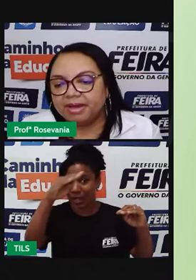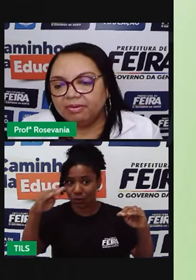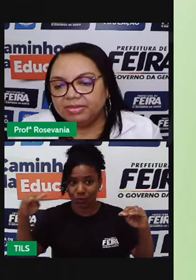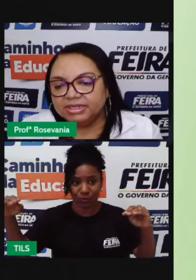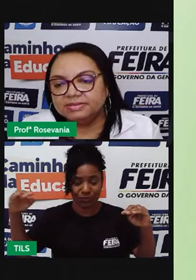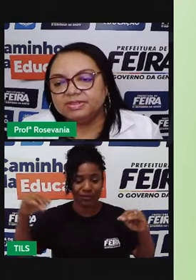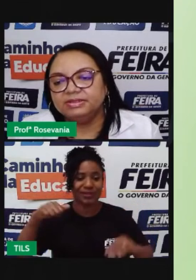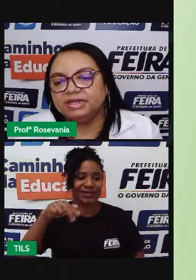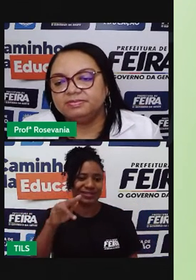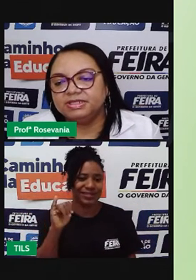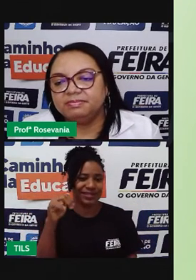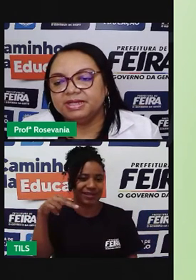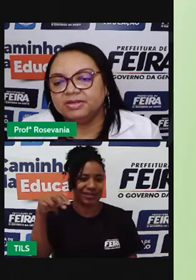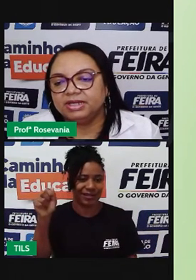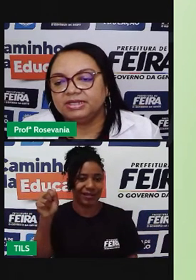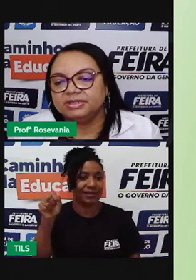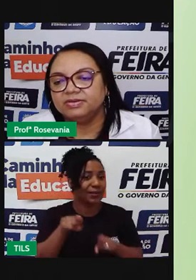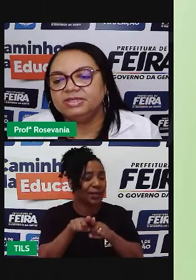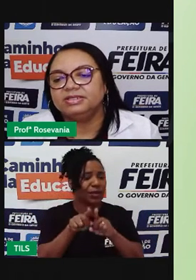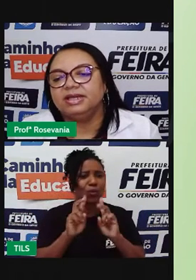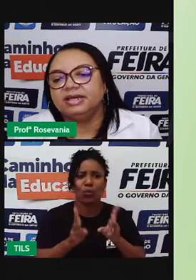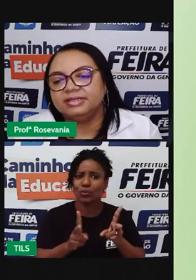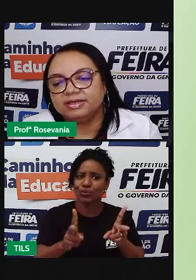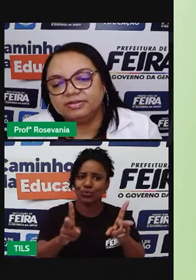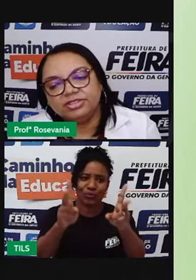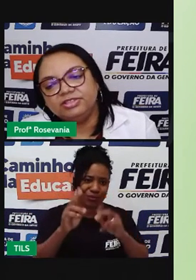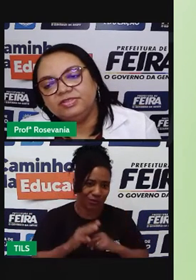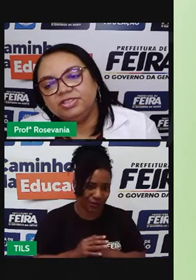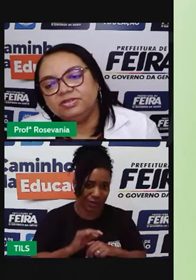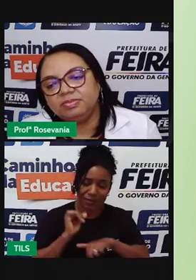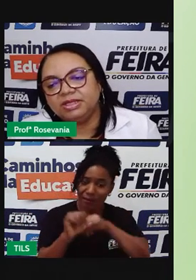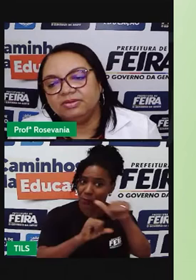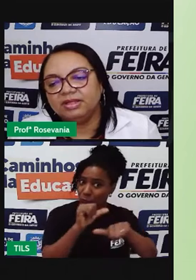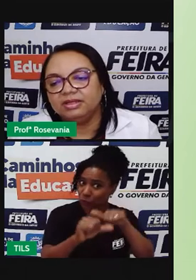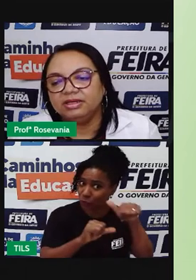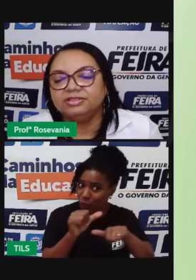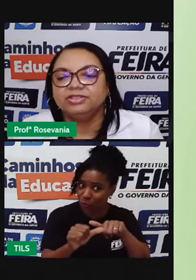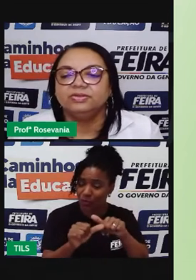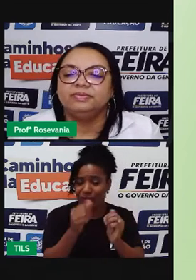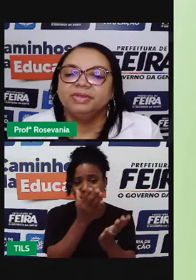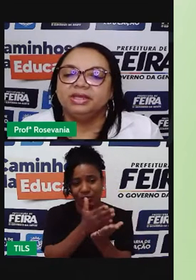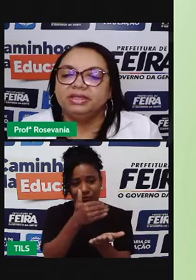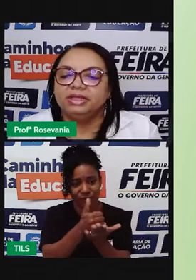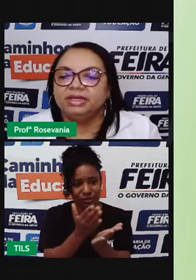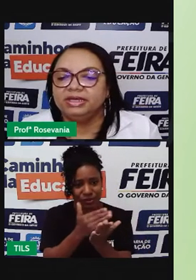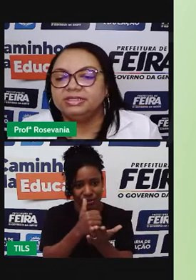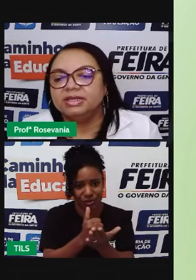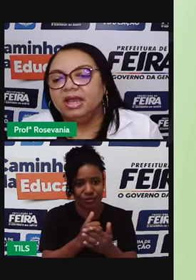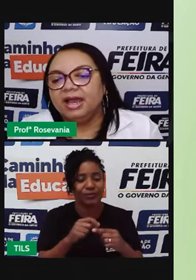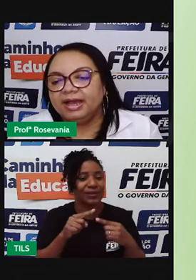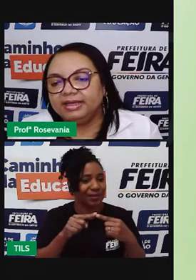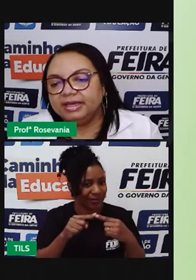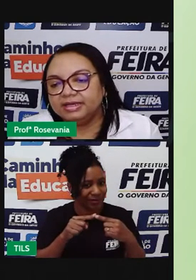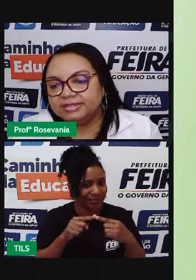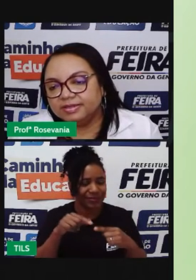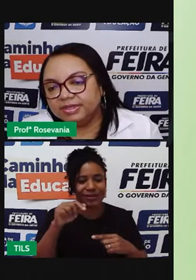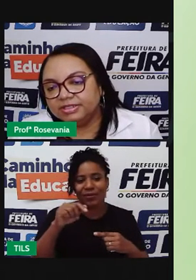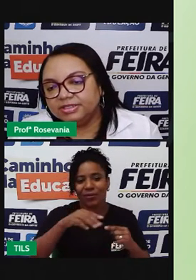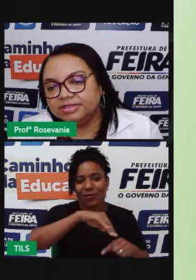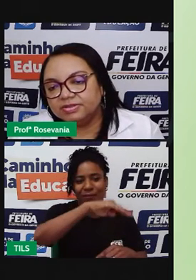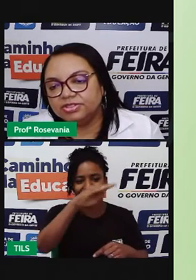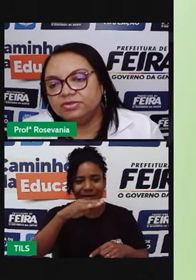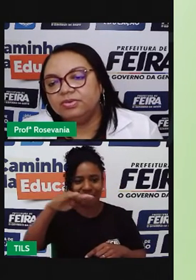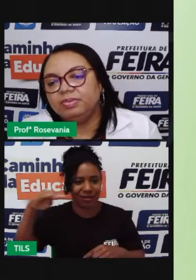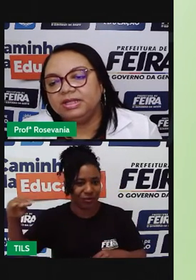principal mesmo, as principais alterações é a questão de ter dividido o Planalto Atlântico em três. Aqui, a questão,